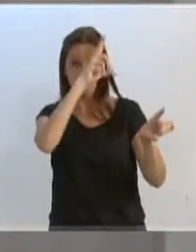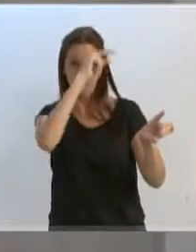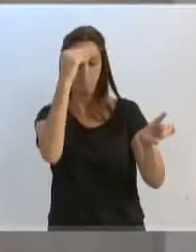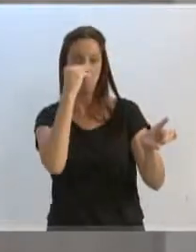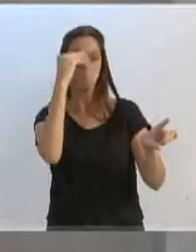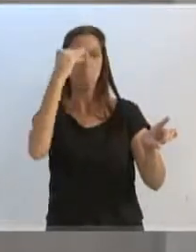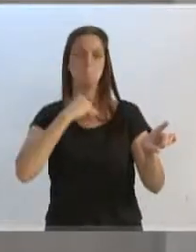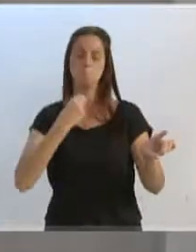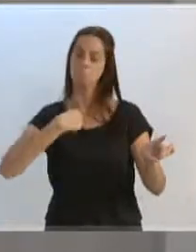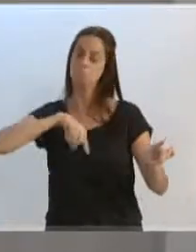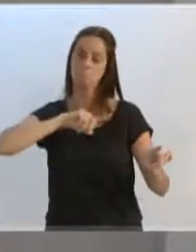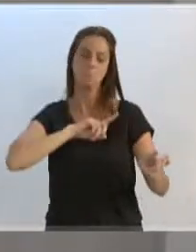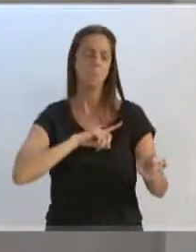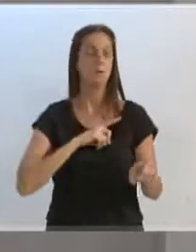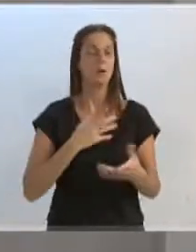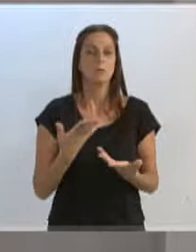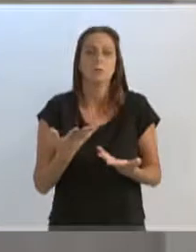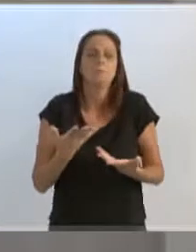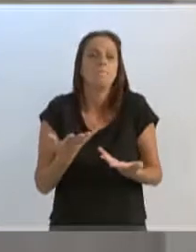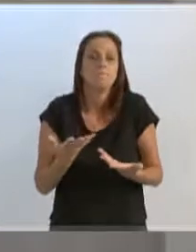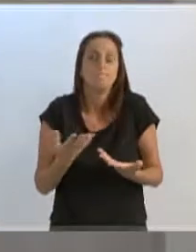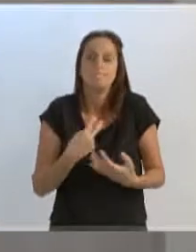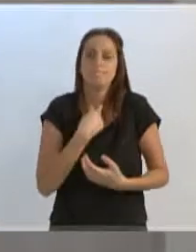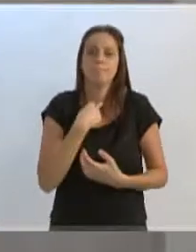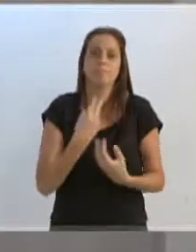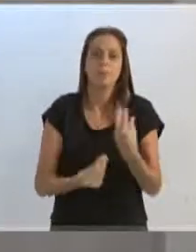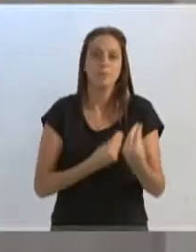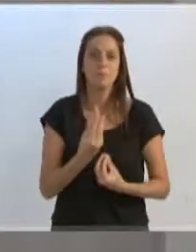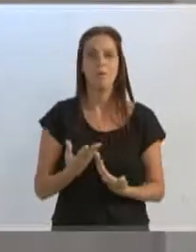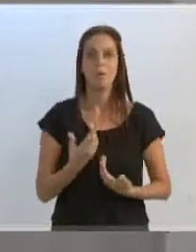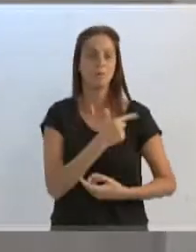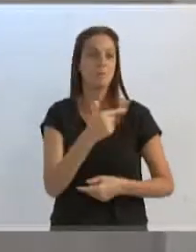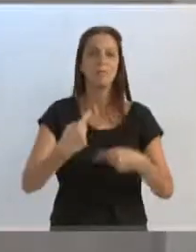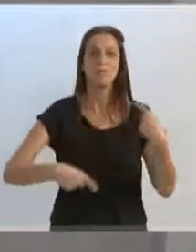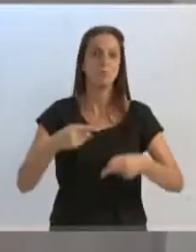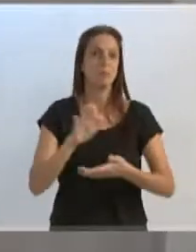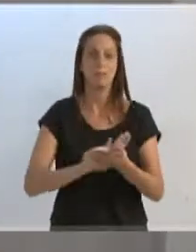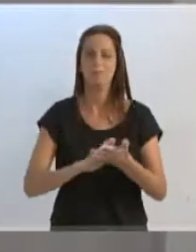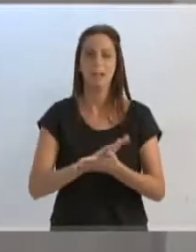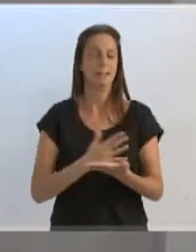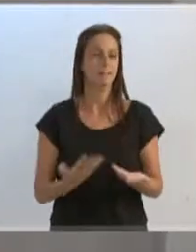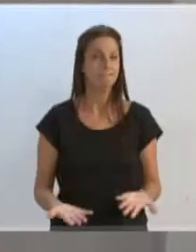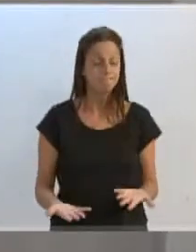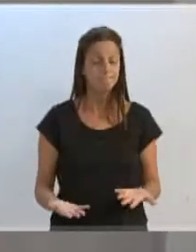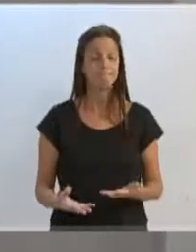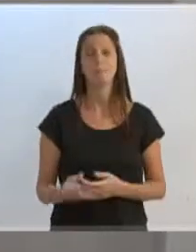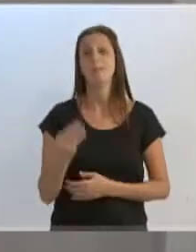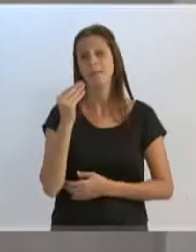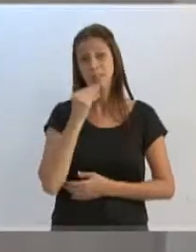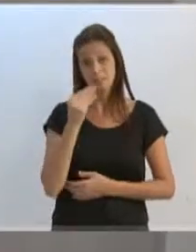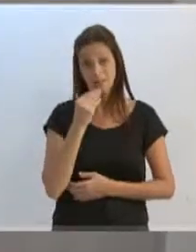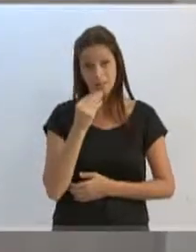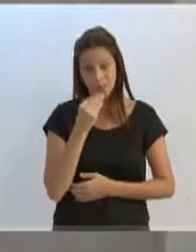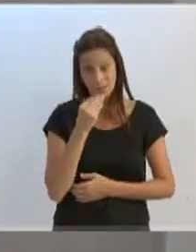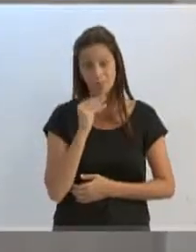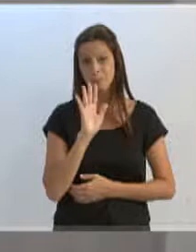Não se pensou em fazer essa discussão, infelizmente, aqui. E, obviamente, que nós não estamos lidando com